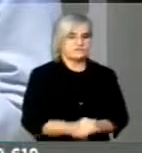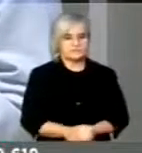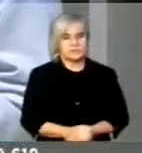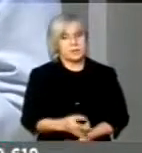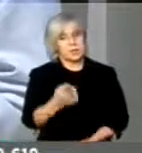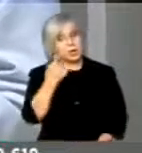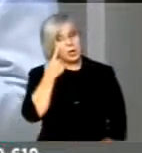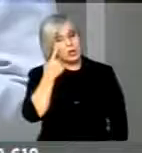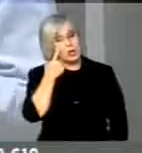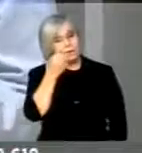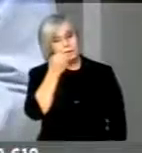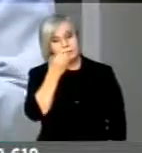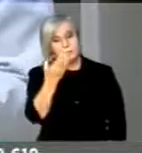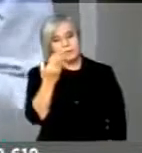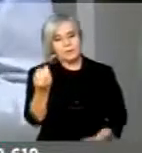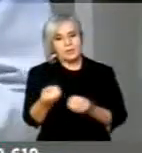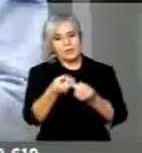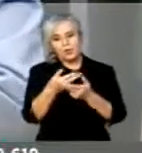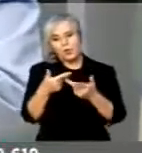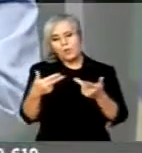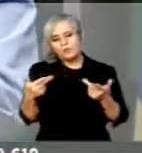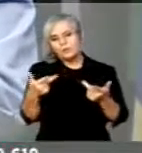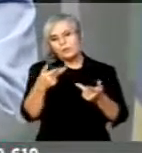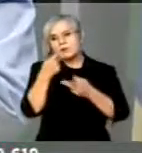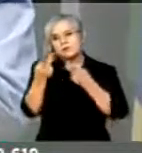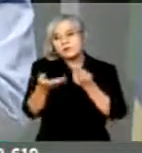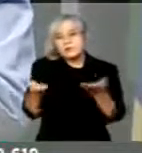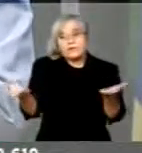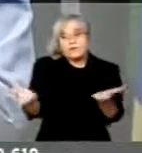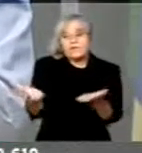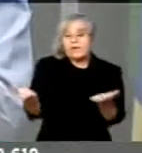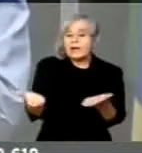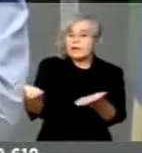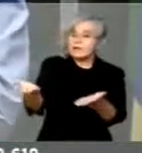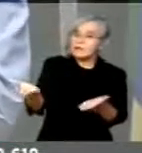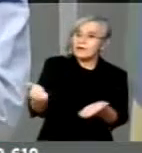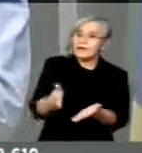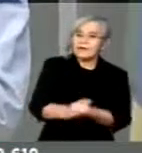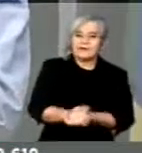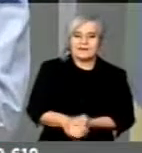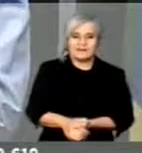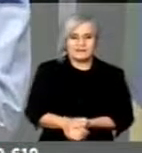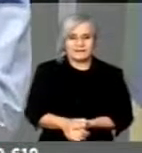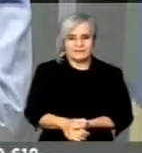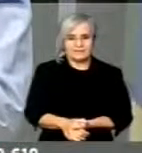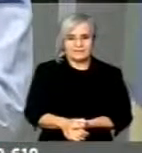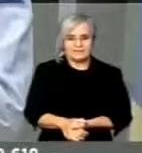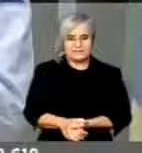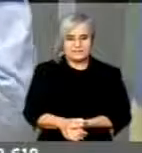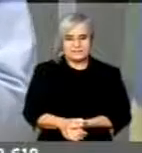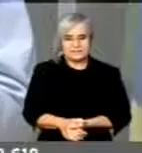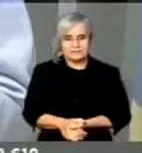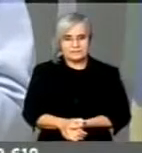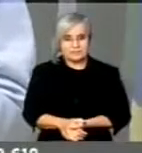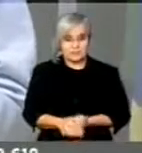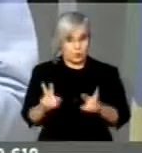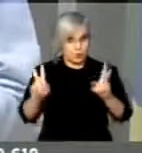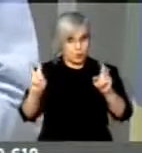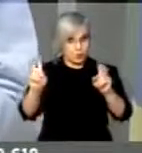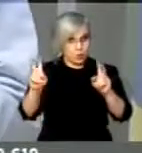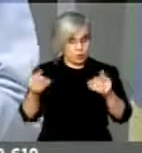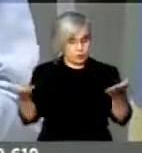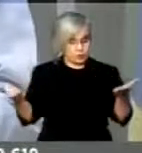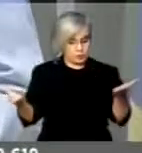Veja como as coisas são colocadas, deputado senador Aluísio Nunes. O assunto